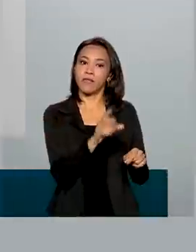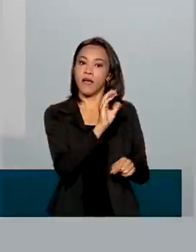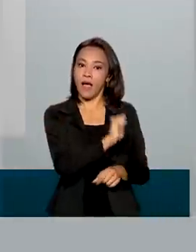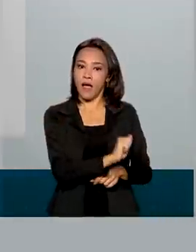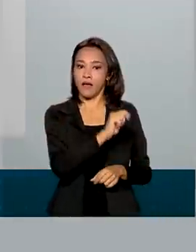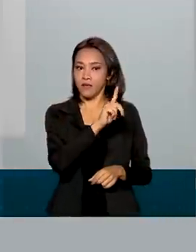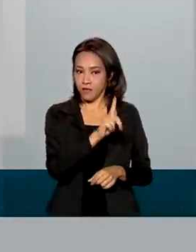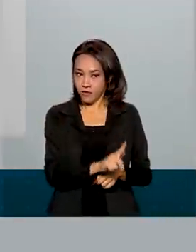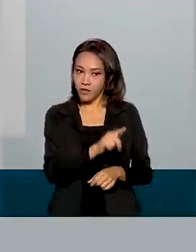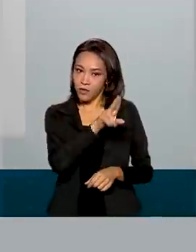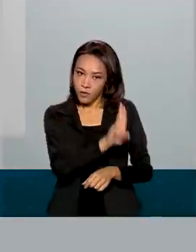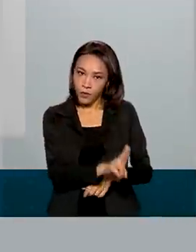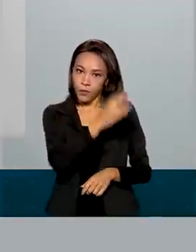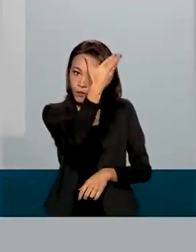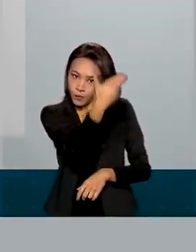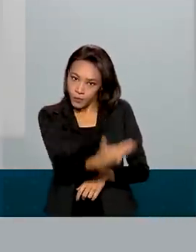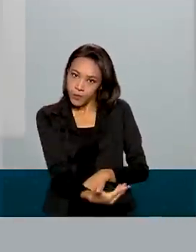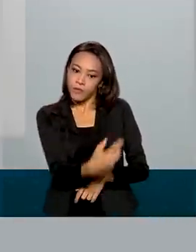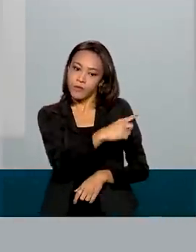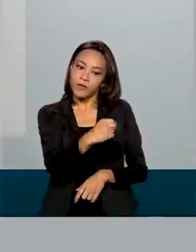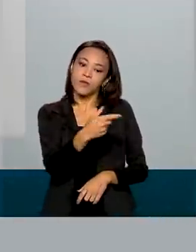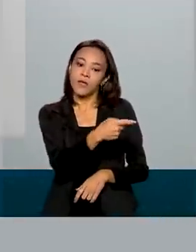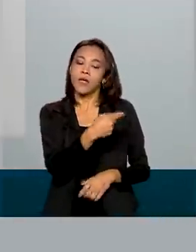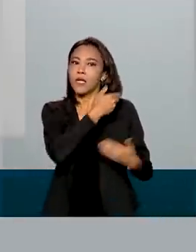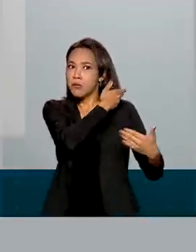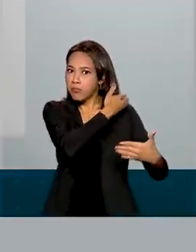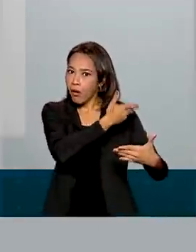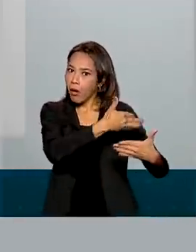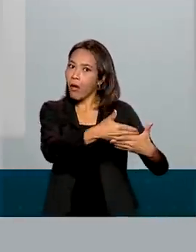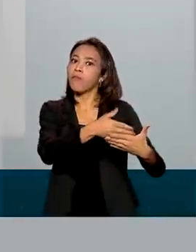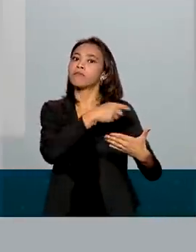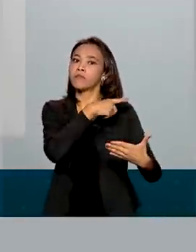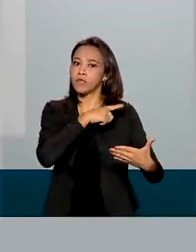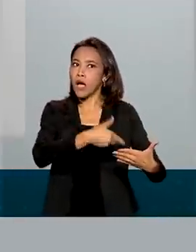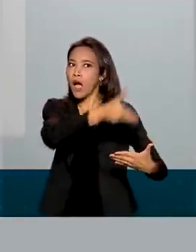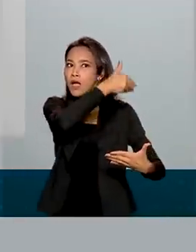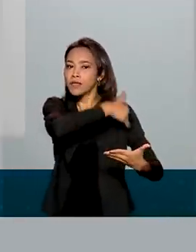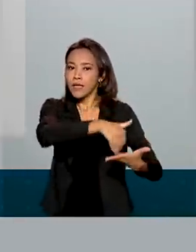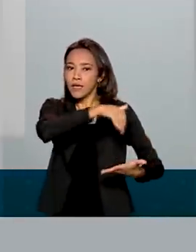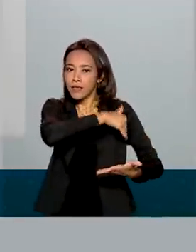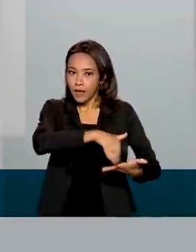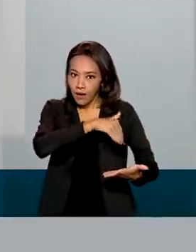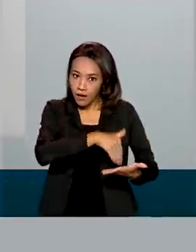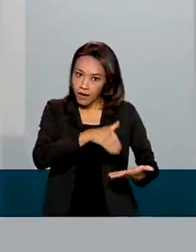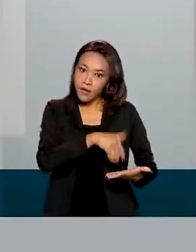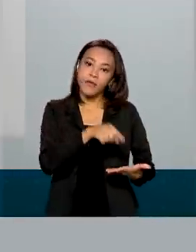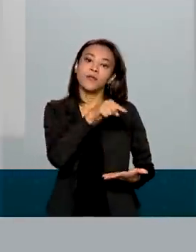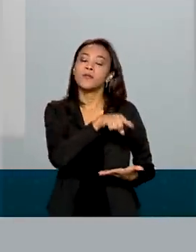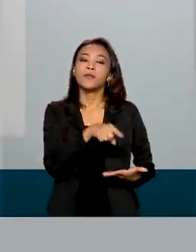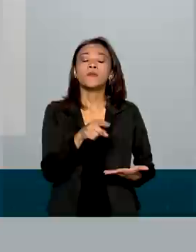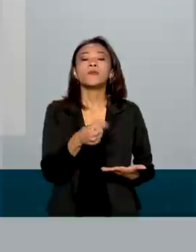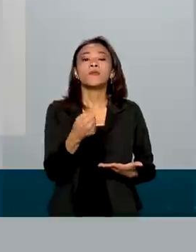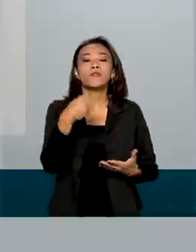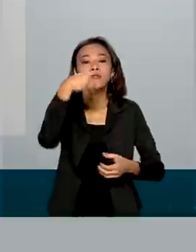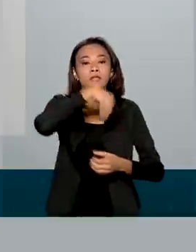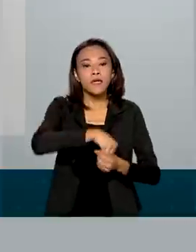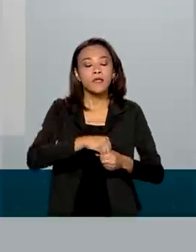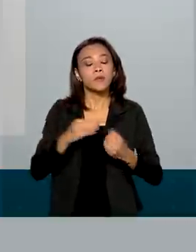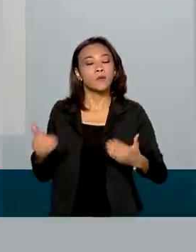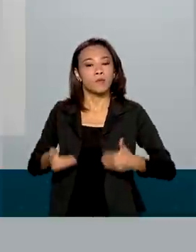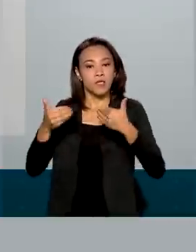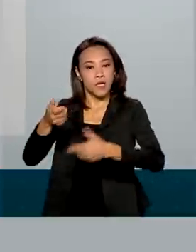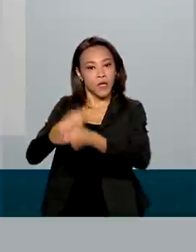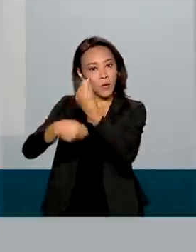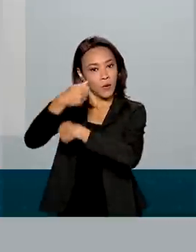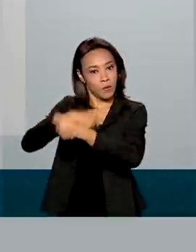Bianco é procurador federal de carreira e ocupava o cargo de secretário especial de Previdência e Trabalho do Ministério da Economia. Ele